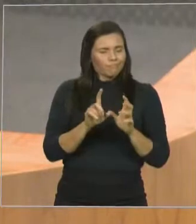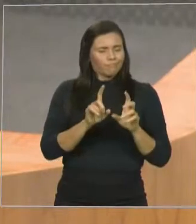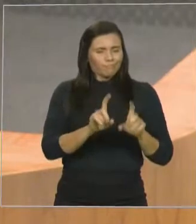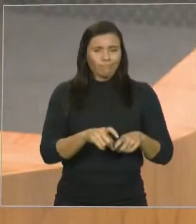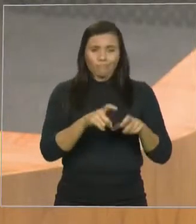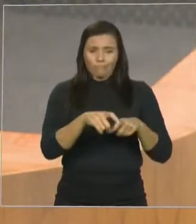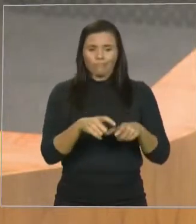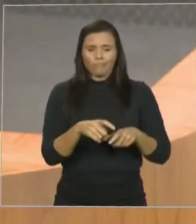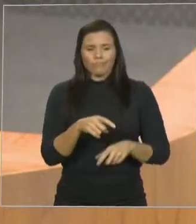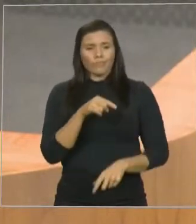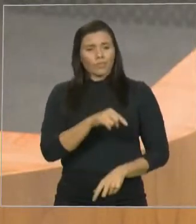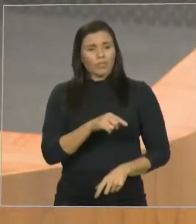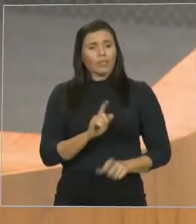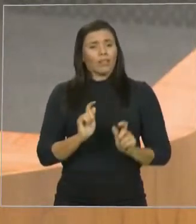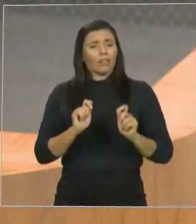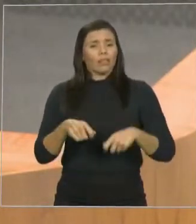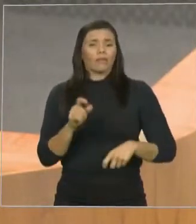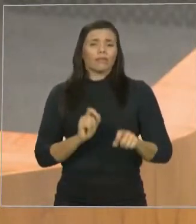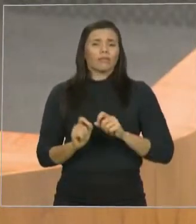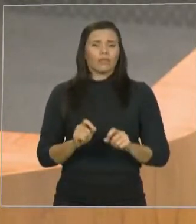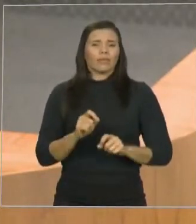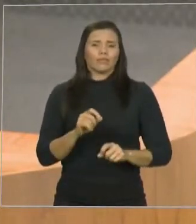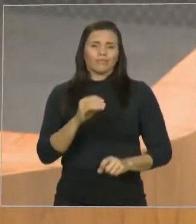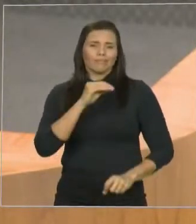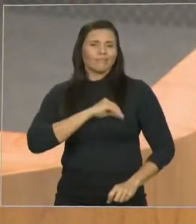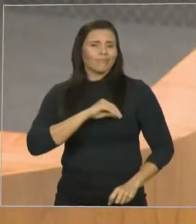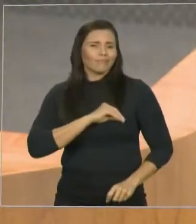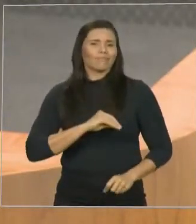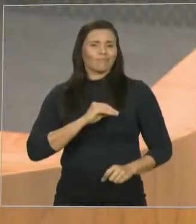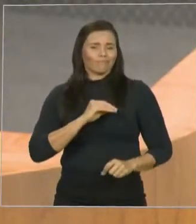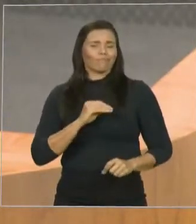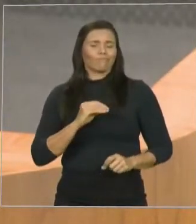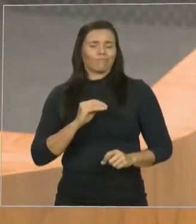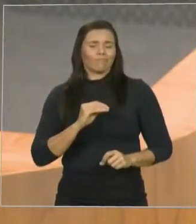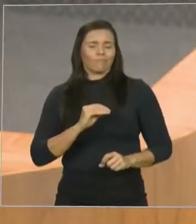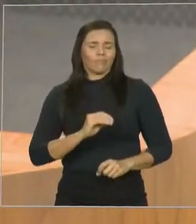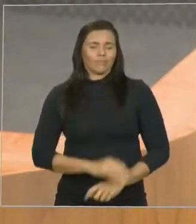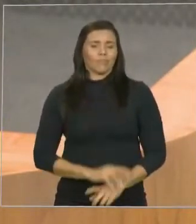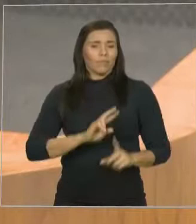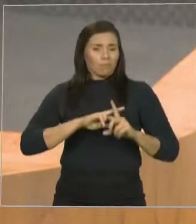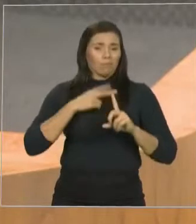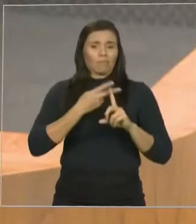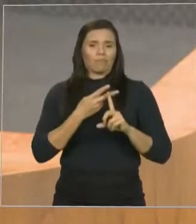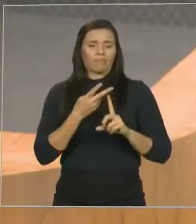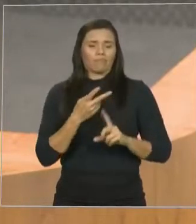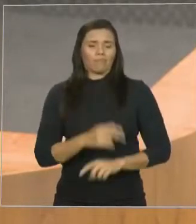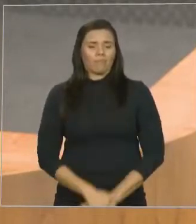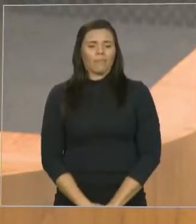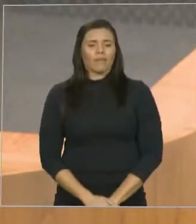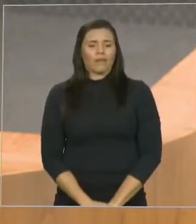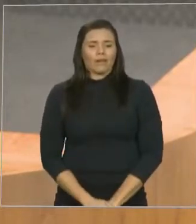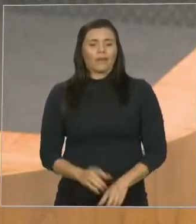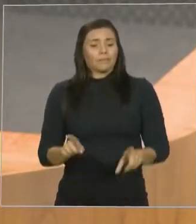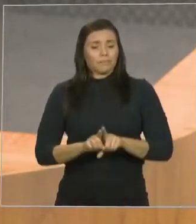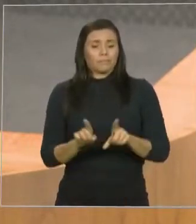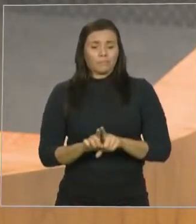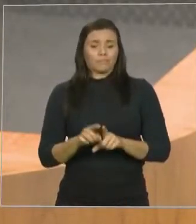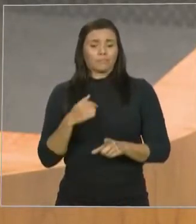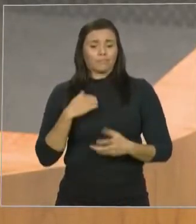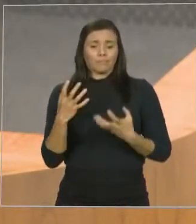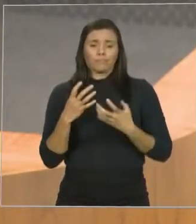consideravelmente. Para concluir, senhor presidente, não poderia deixar também de falar da ação